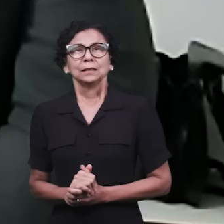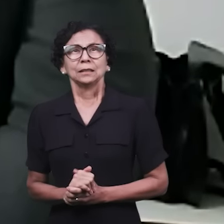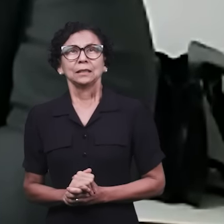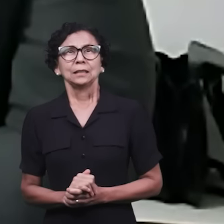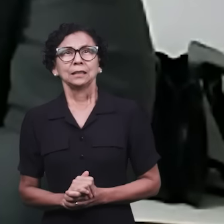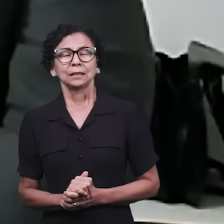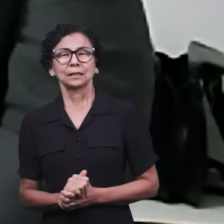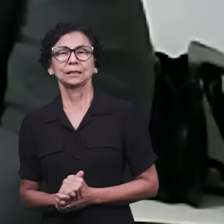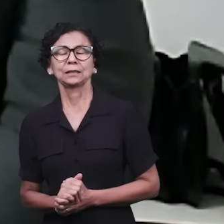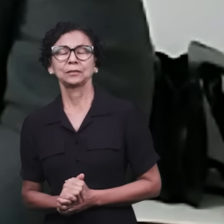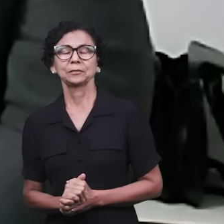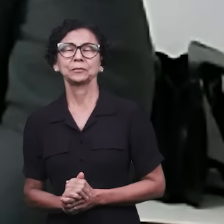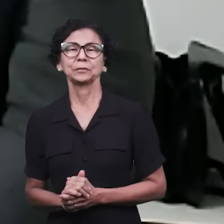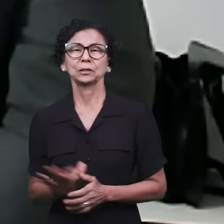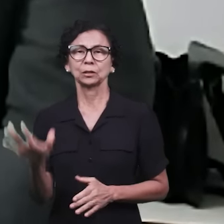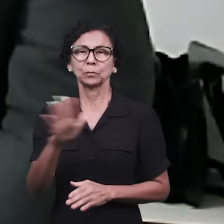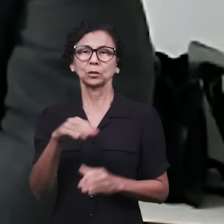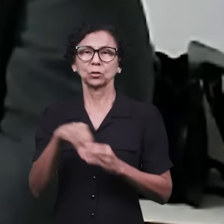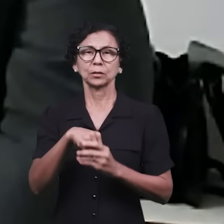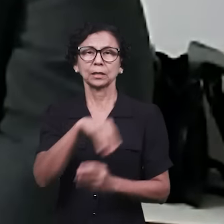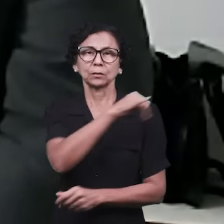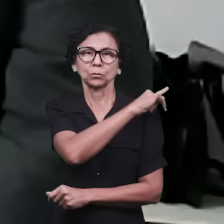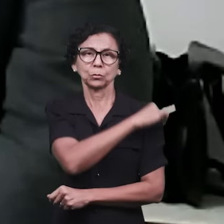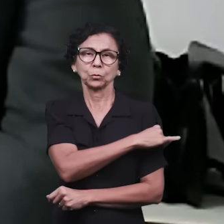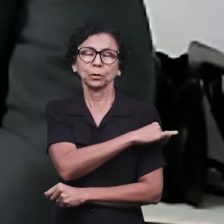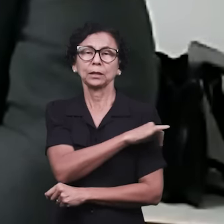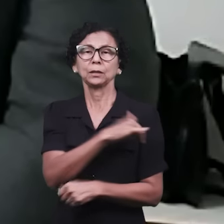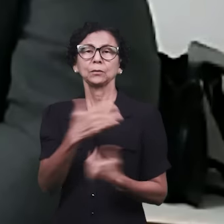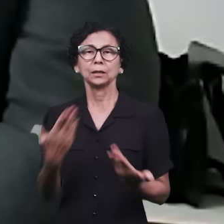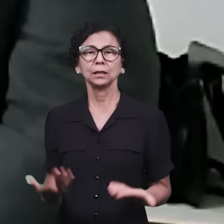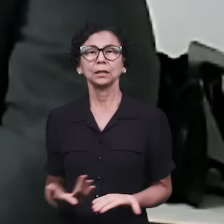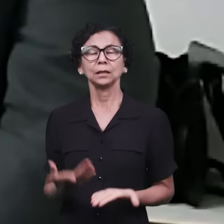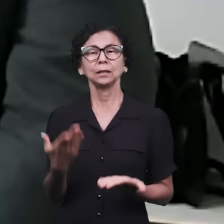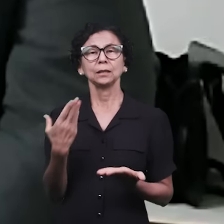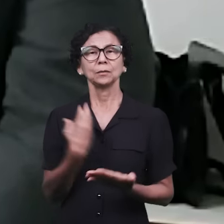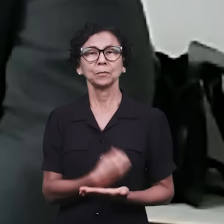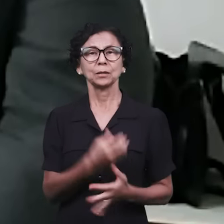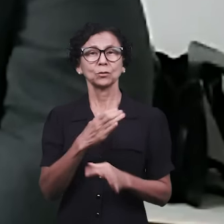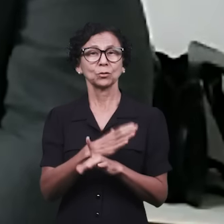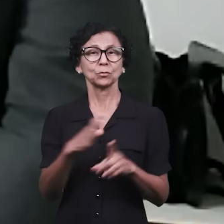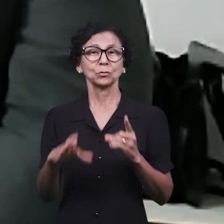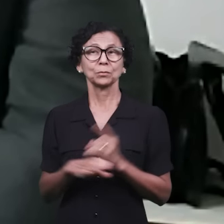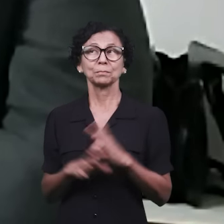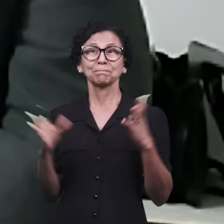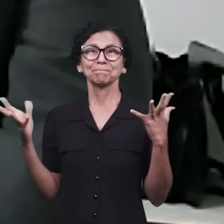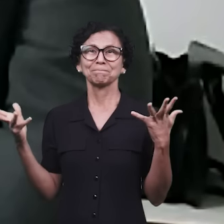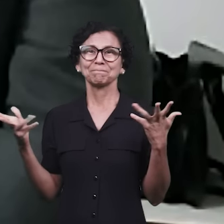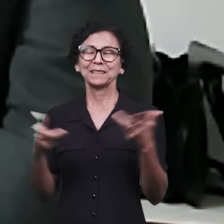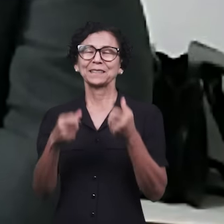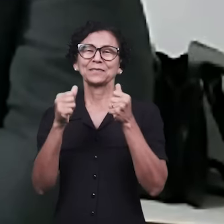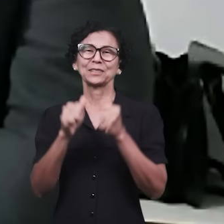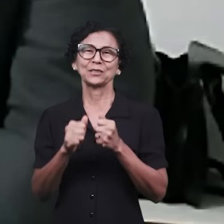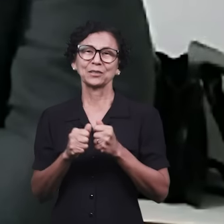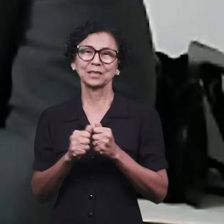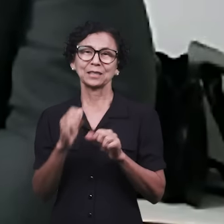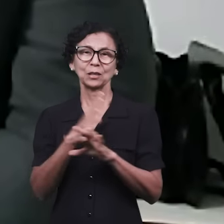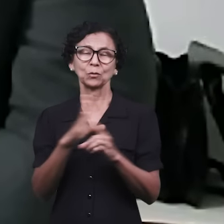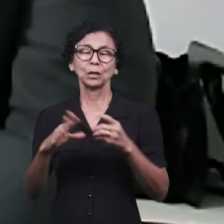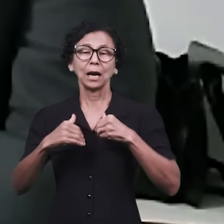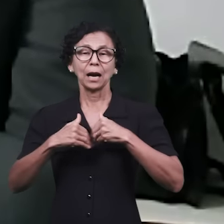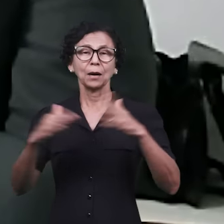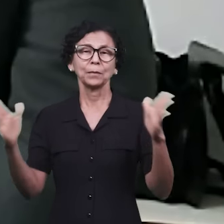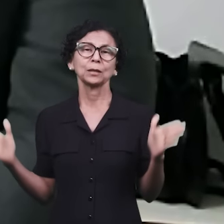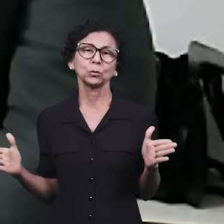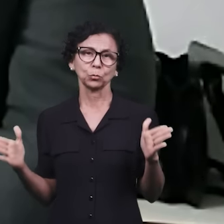cidade de Rezende, que por Rio de Janeiro. Nós acabamos de participar de um culto maravilhoso, o culto de abertura do